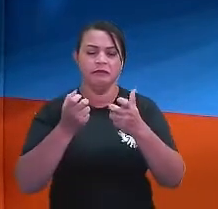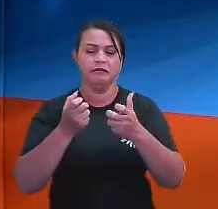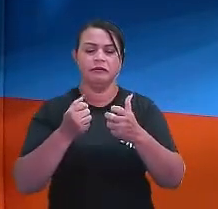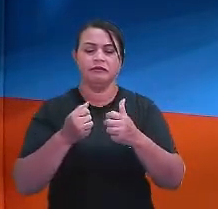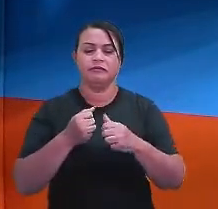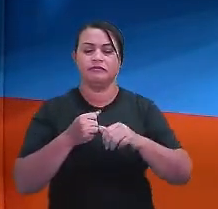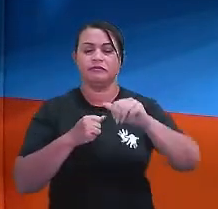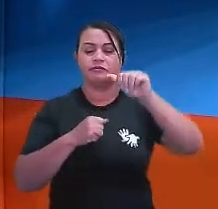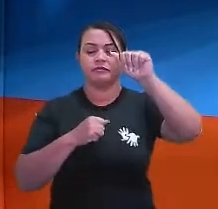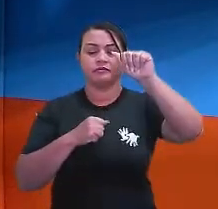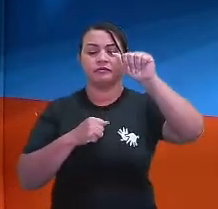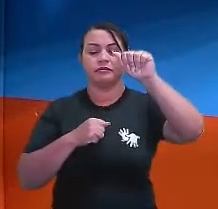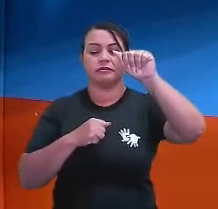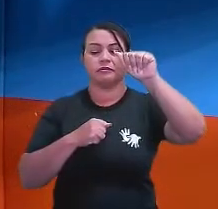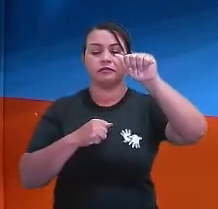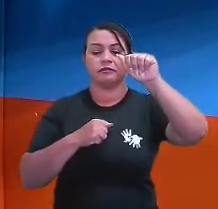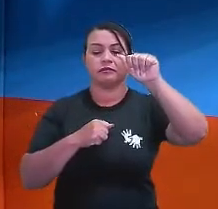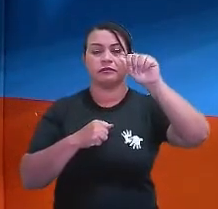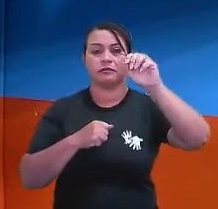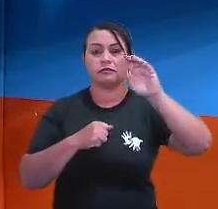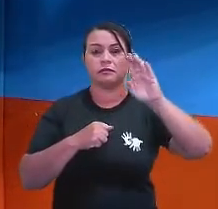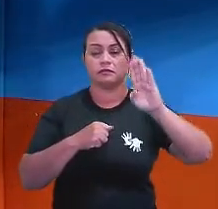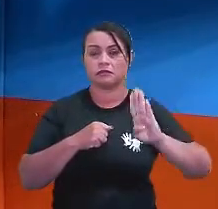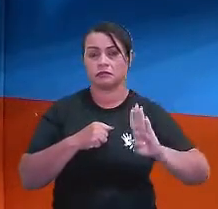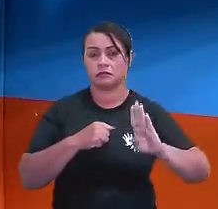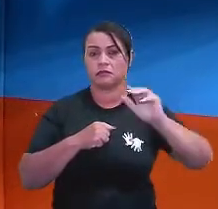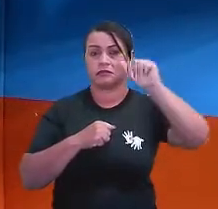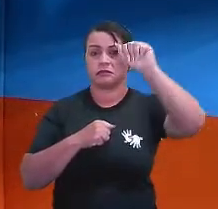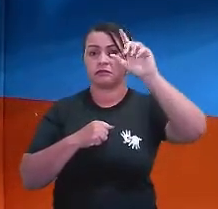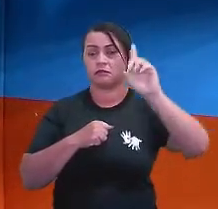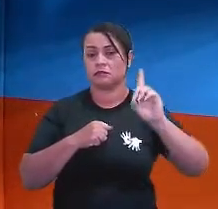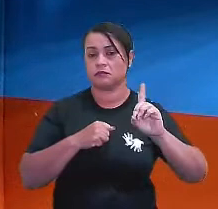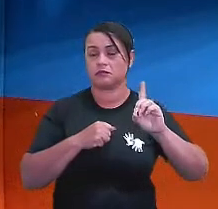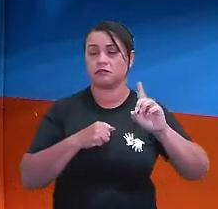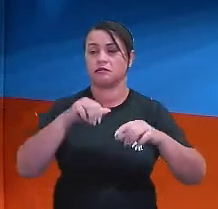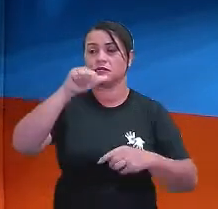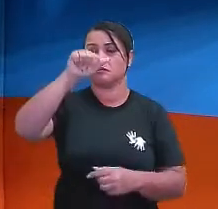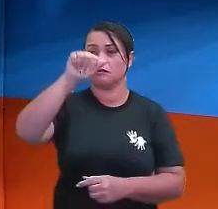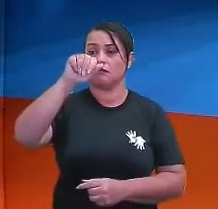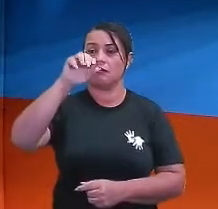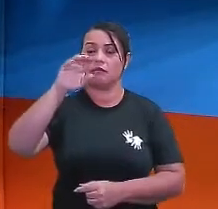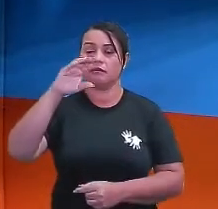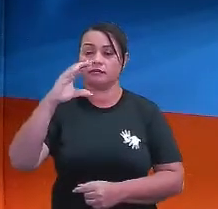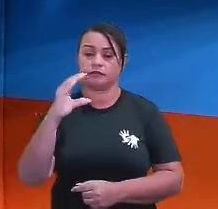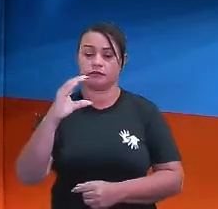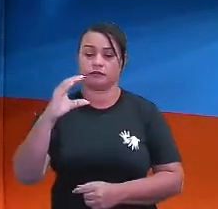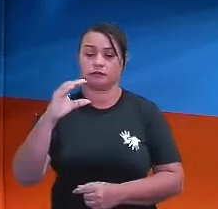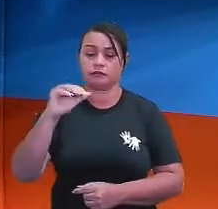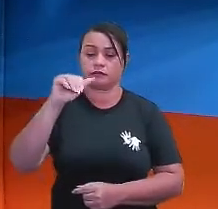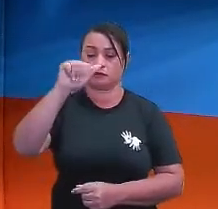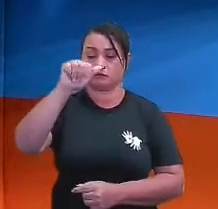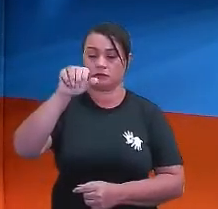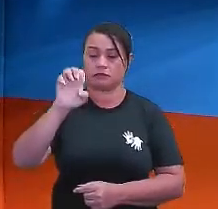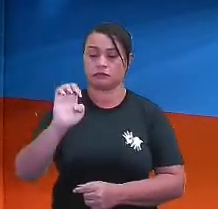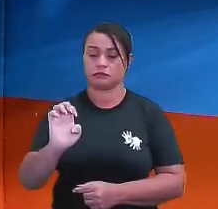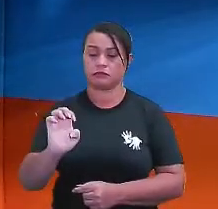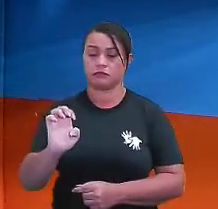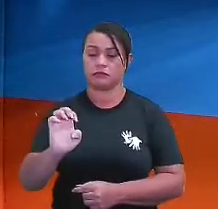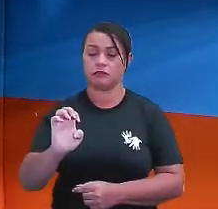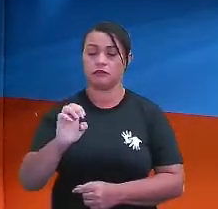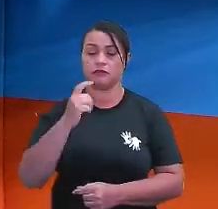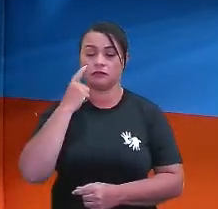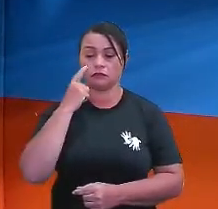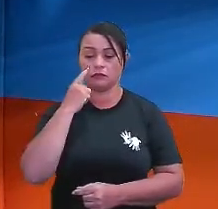AB está para AD, assim como AC está para AE. Então, vou ter aí,